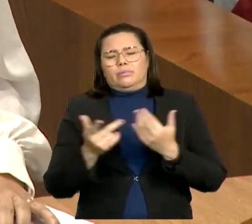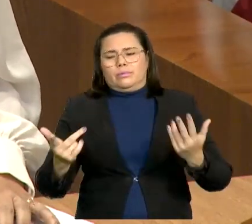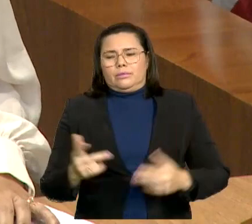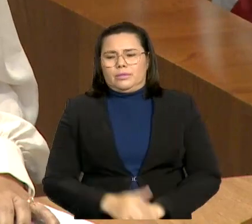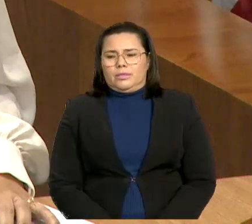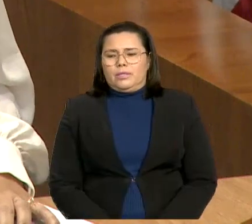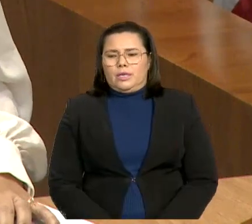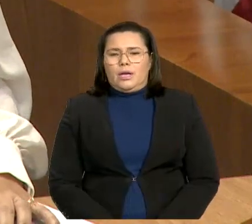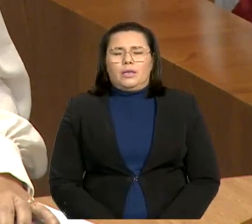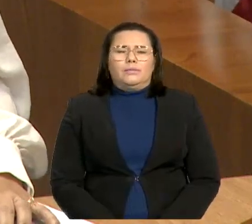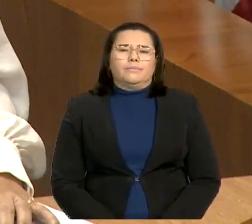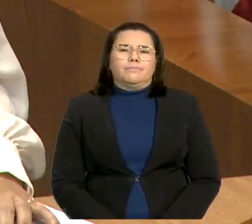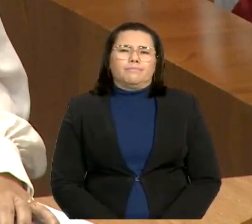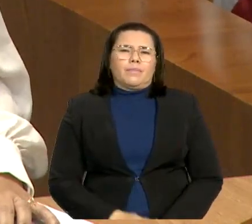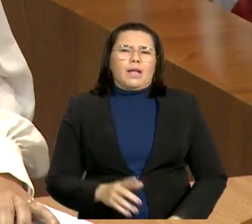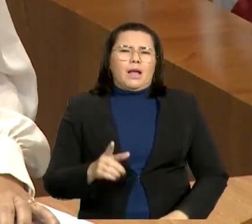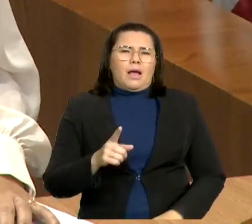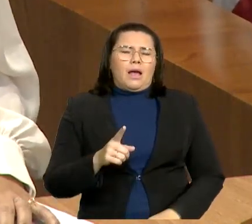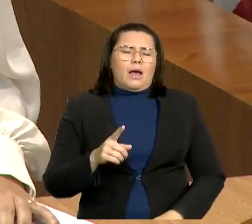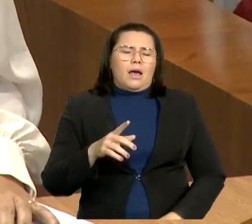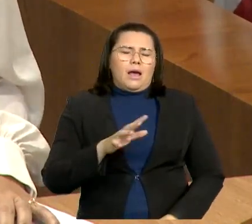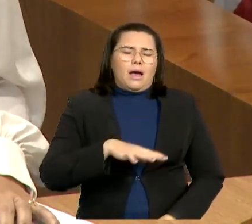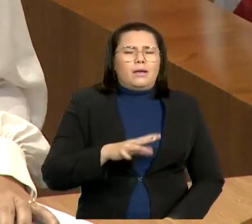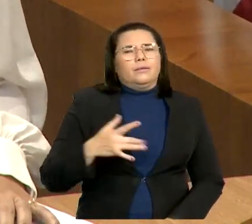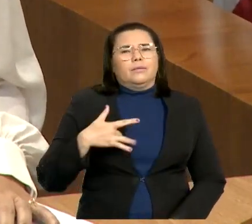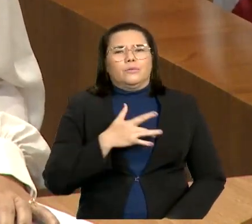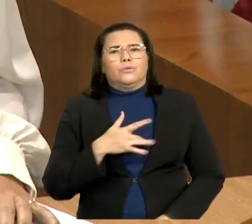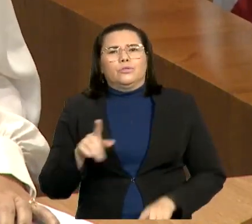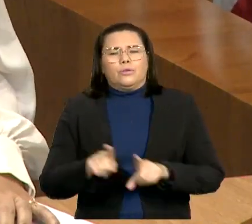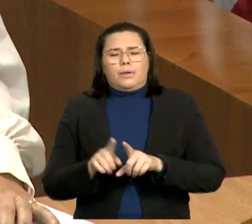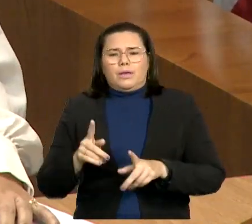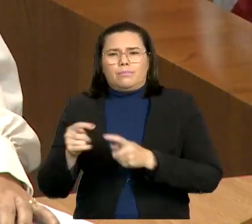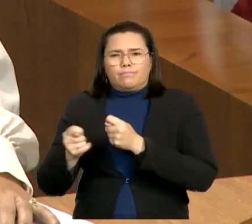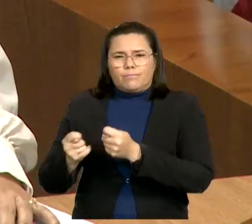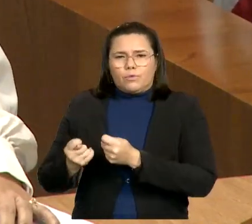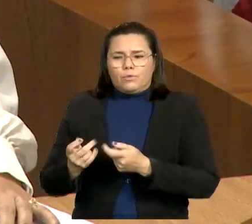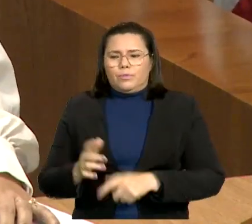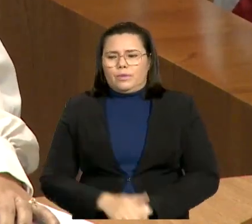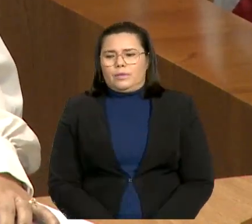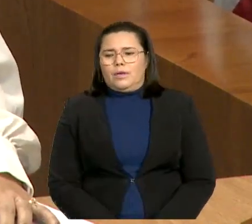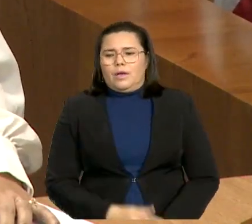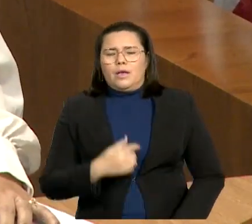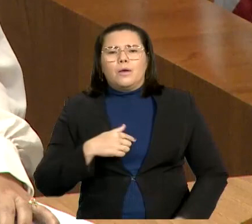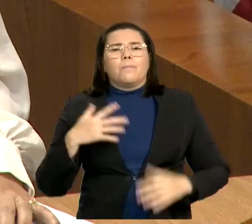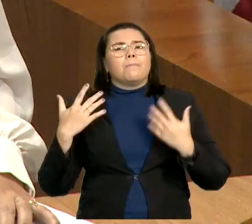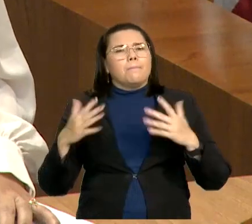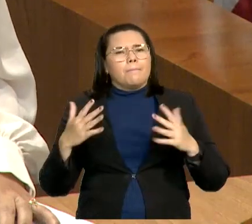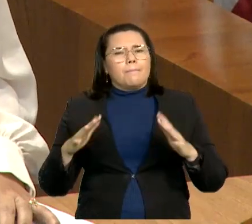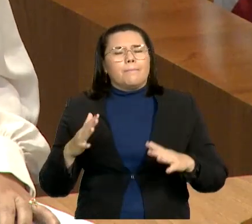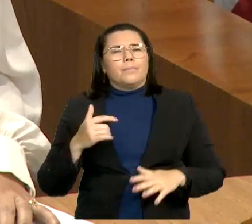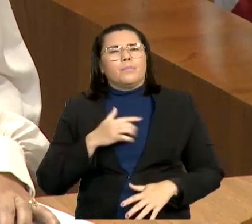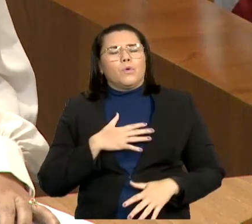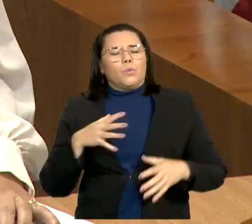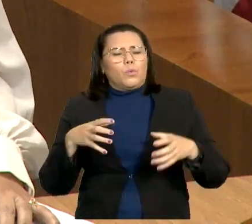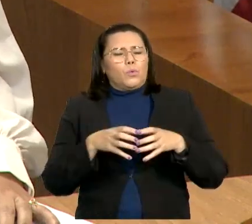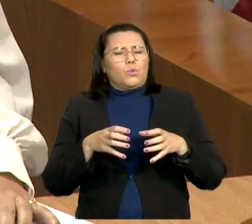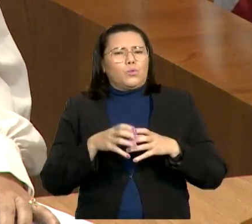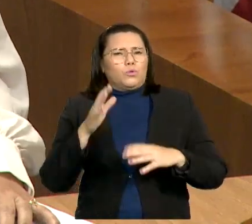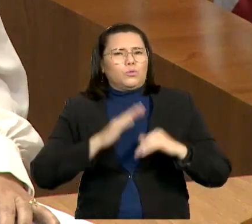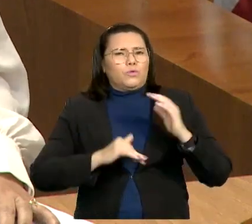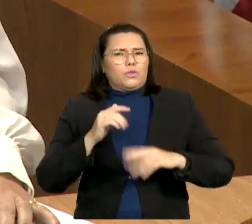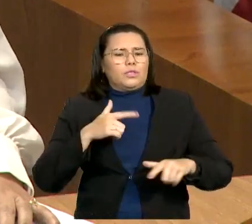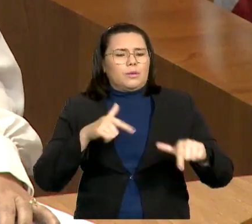Inclusive, abro aqui esse espaço para parabenizar e agradecer a minha equipe do gabinete, que se